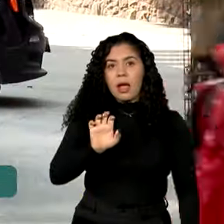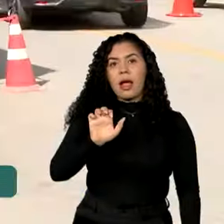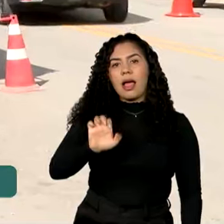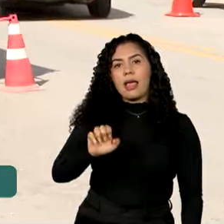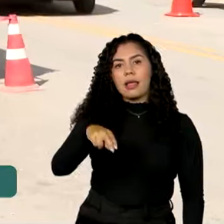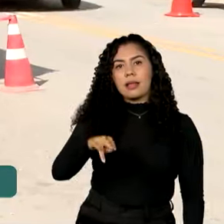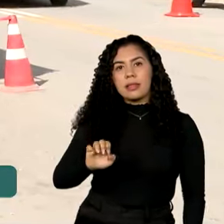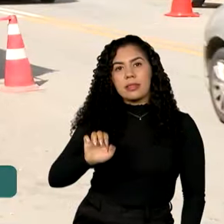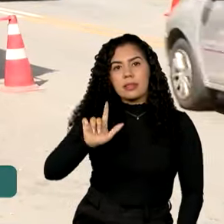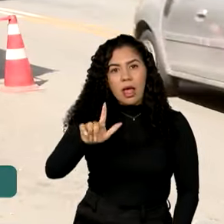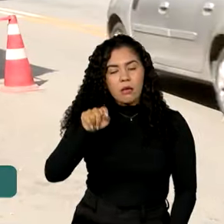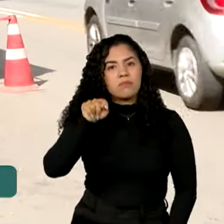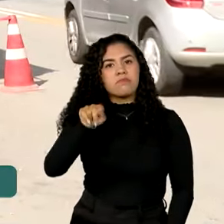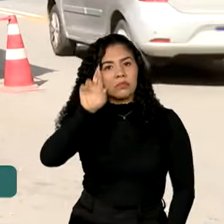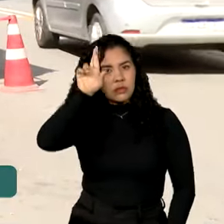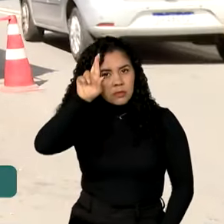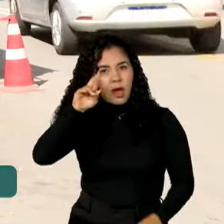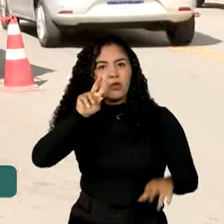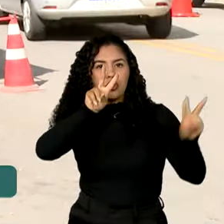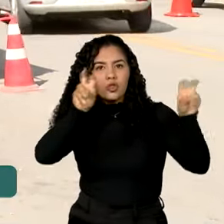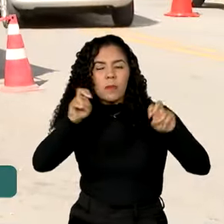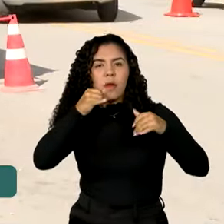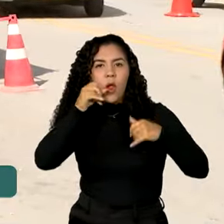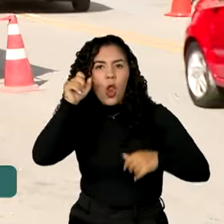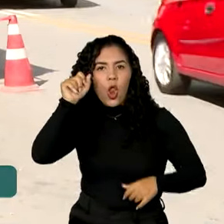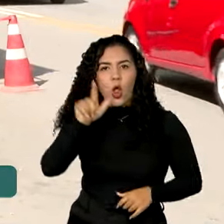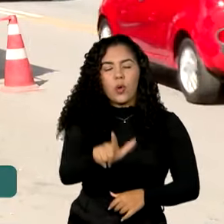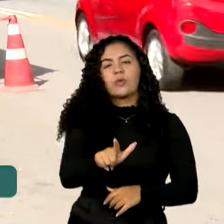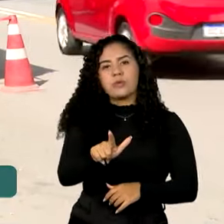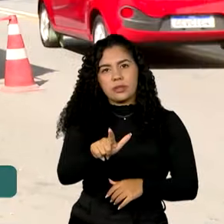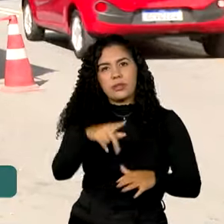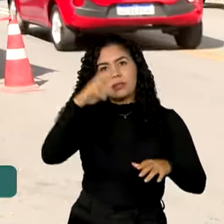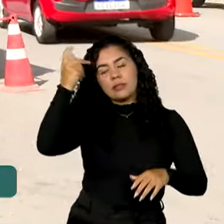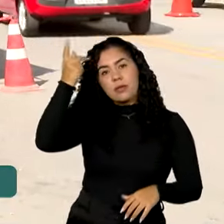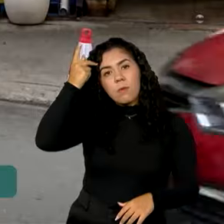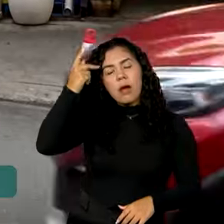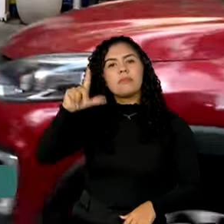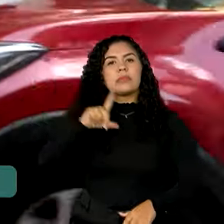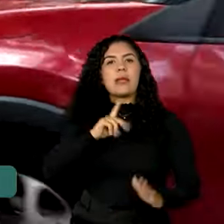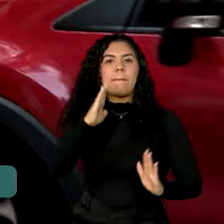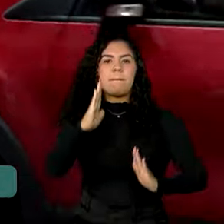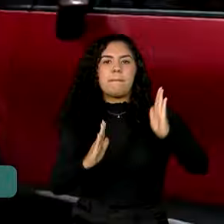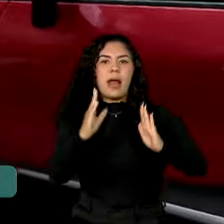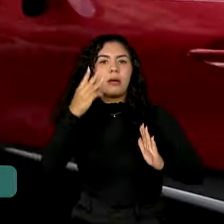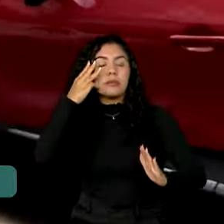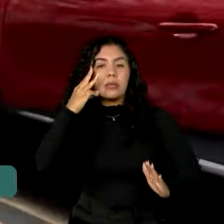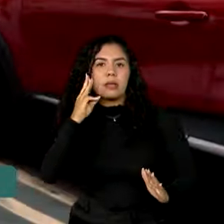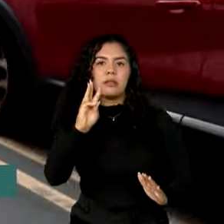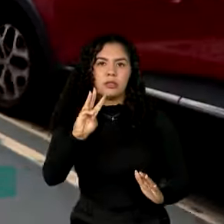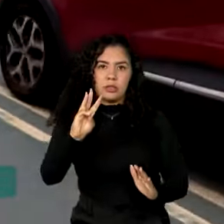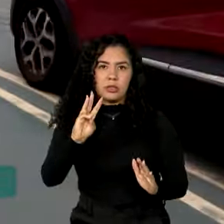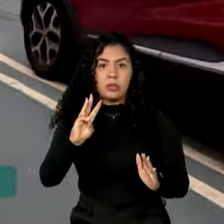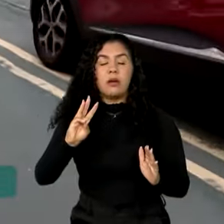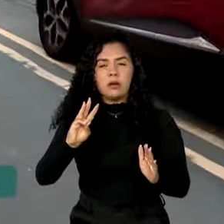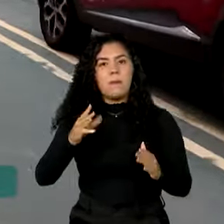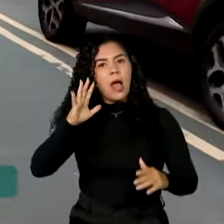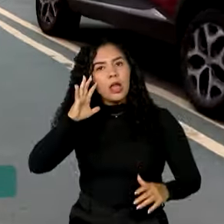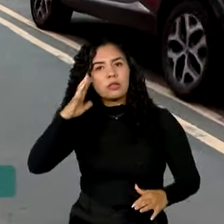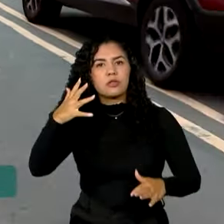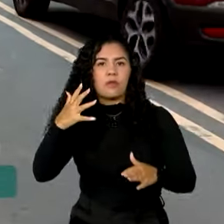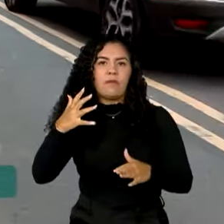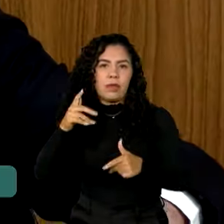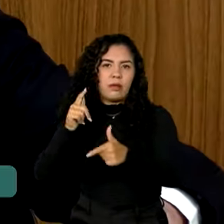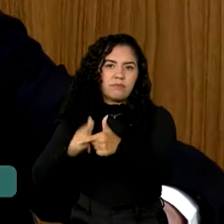energia em São Paulo, tem três dias, a partir desta segunda, para resolver os principais